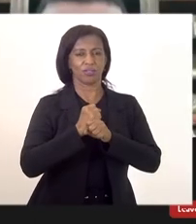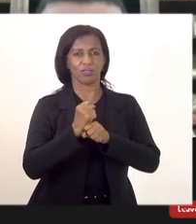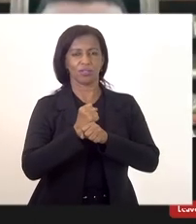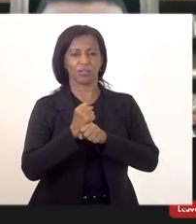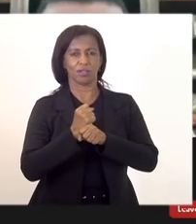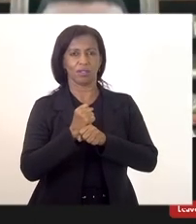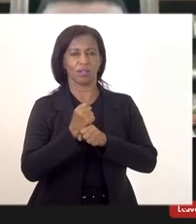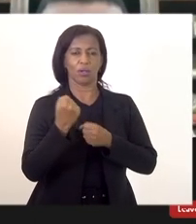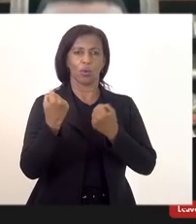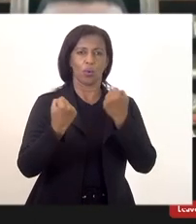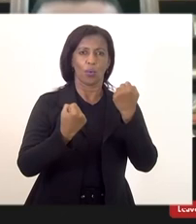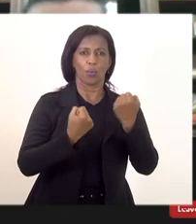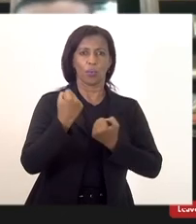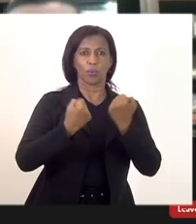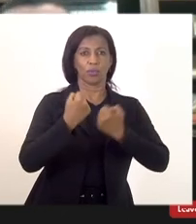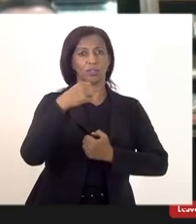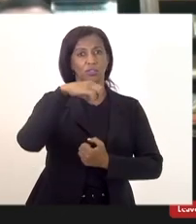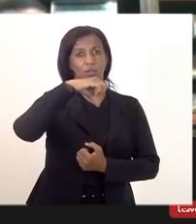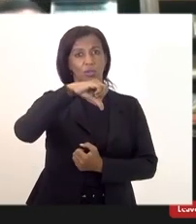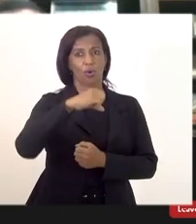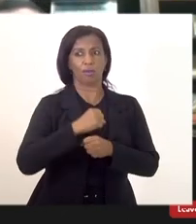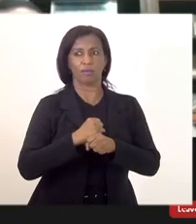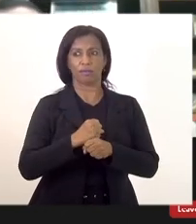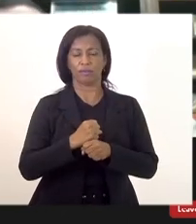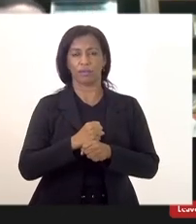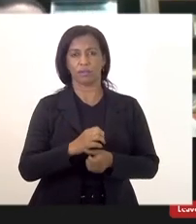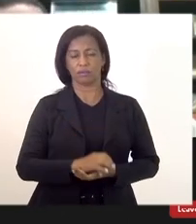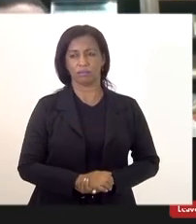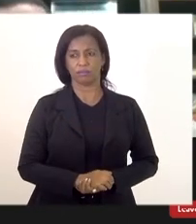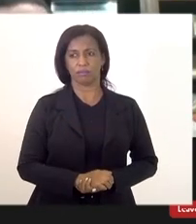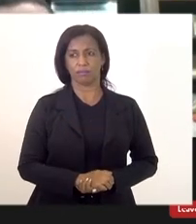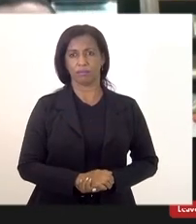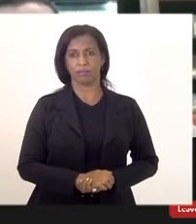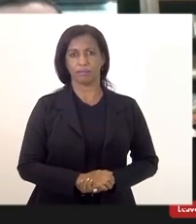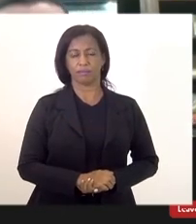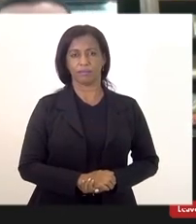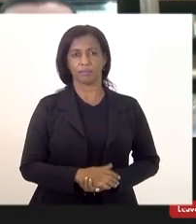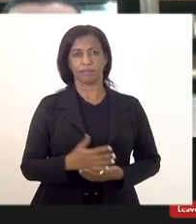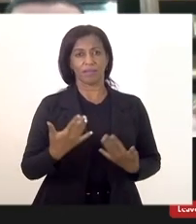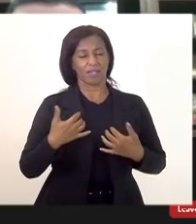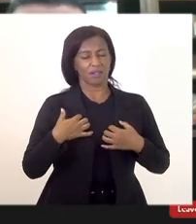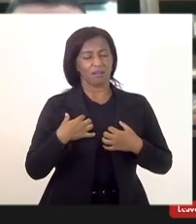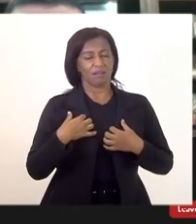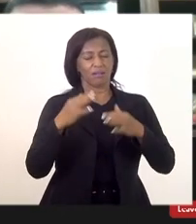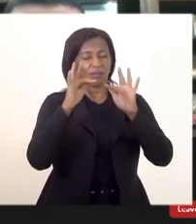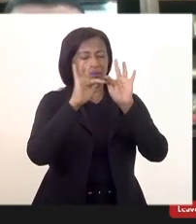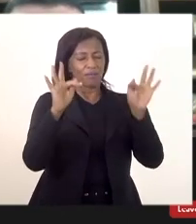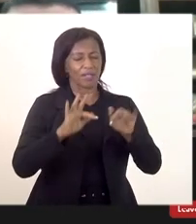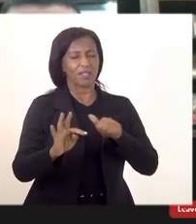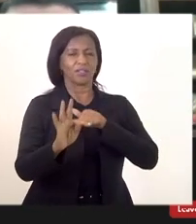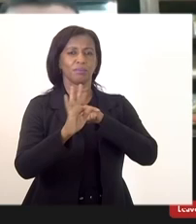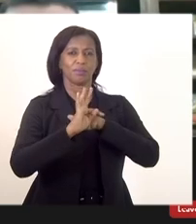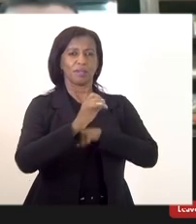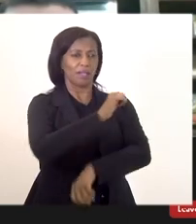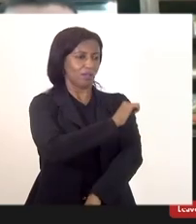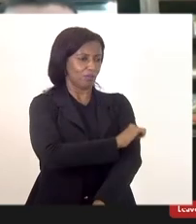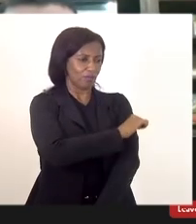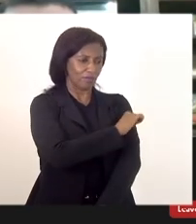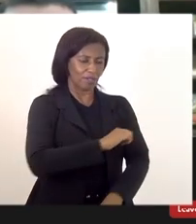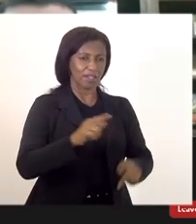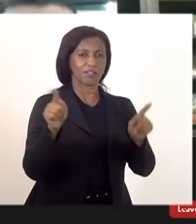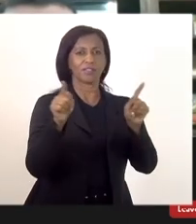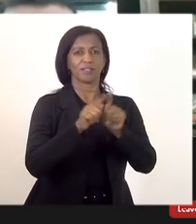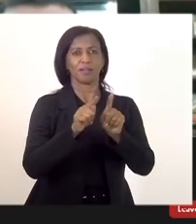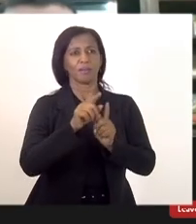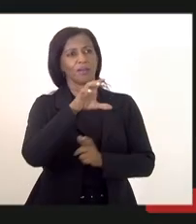os motoristas de nove anos e fico muito feliz pelos técnicos de enfermagem também pelo